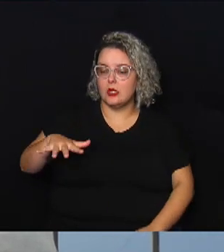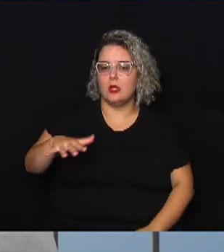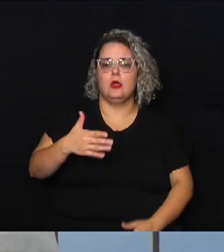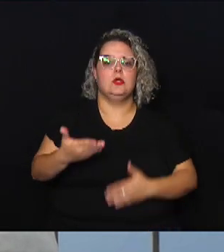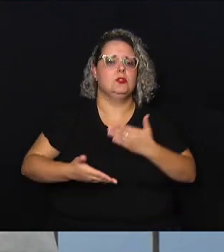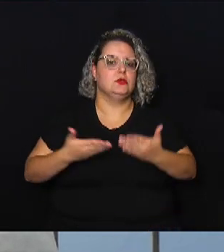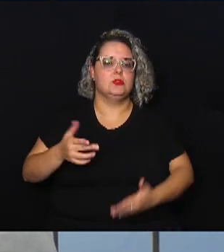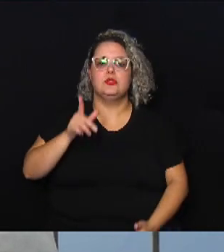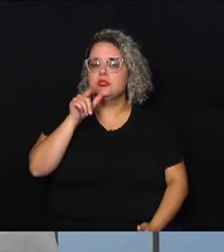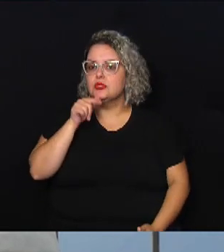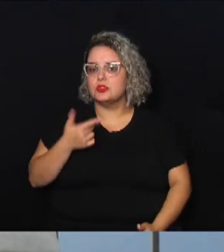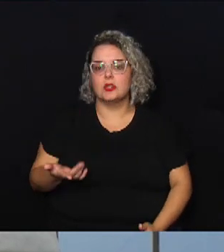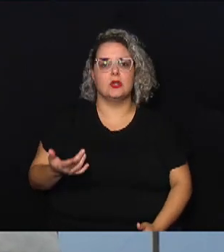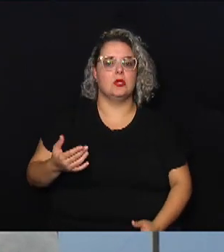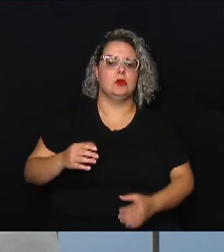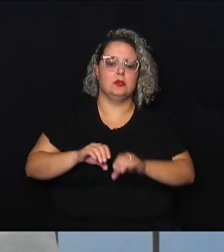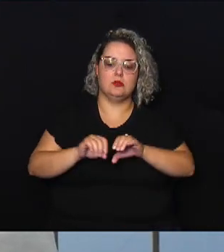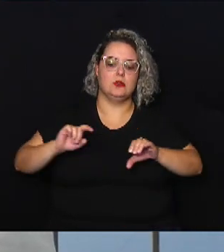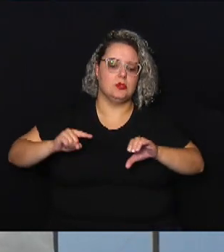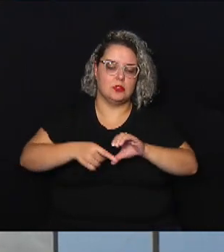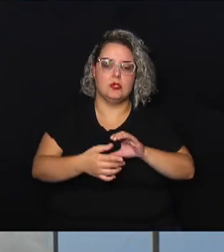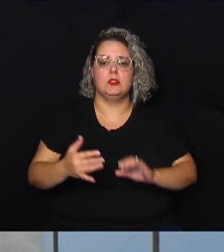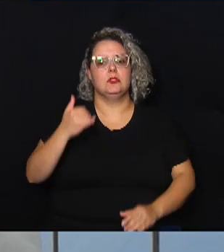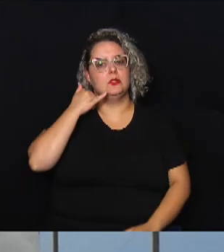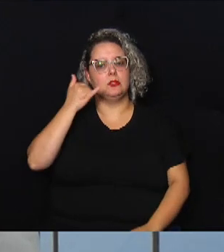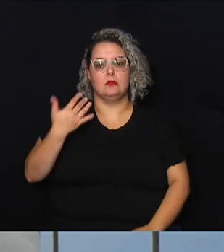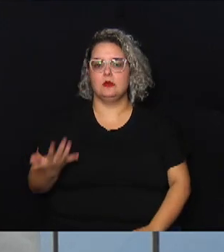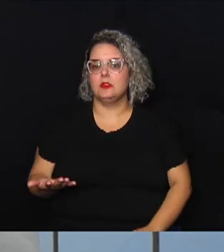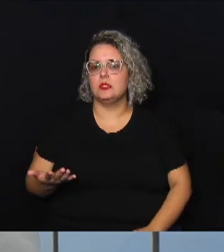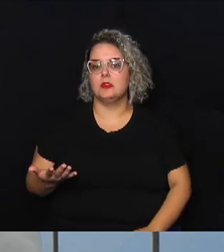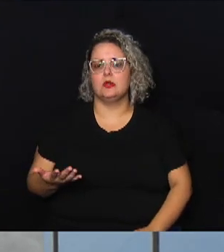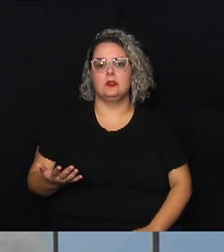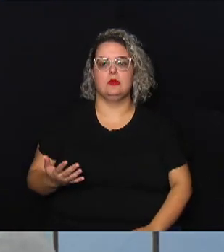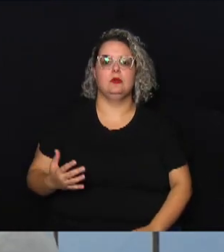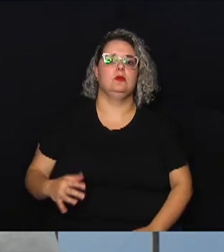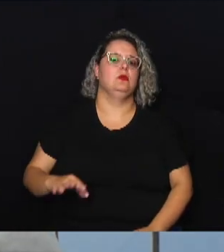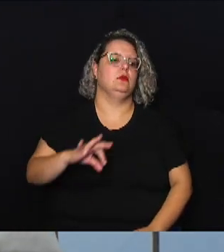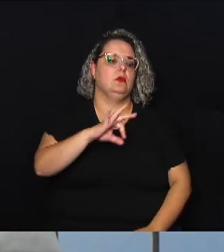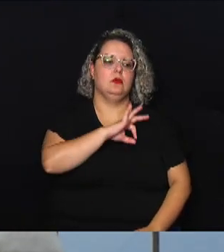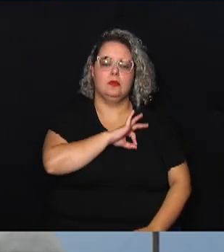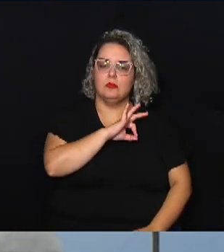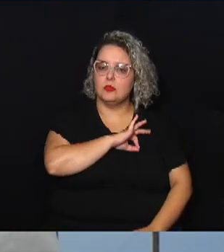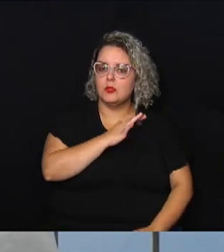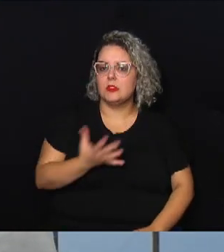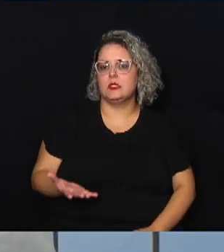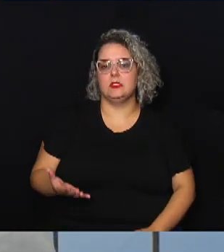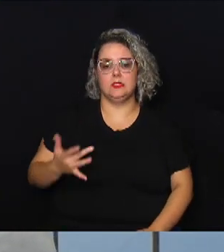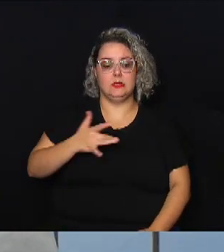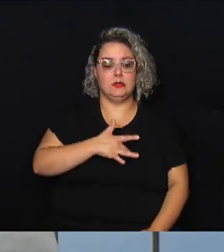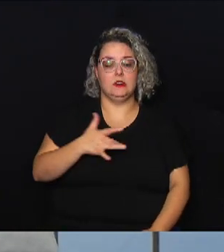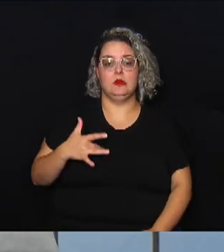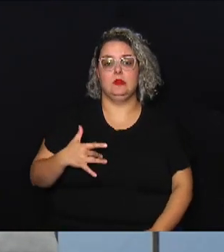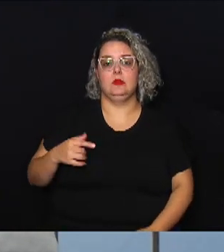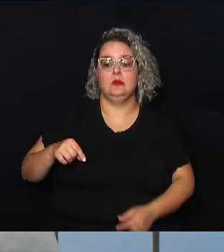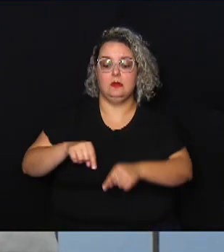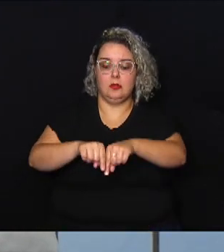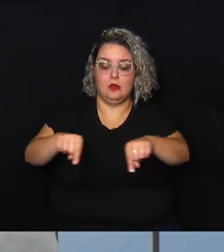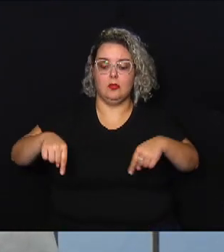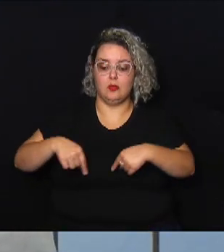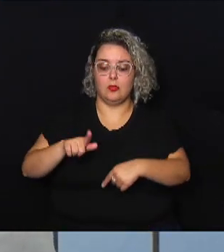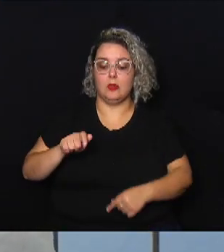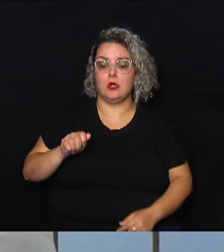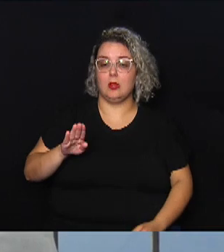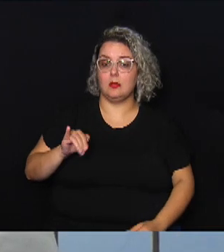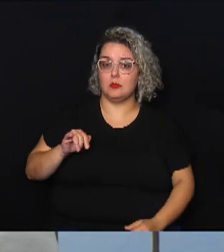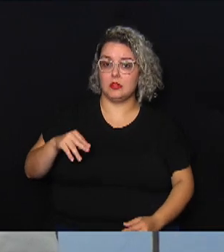de água de esgoto telefonia forças armadas saúde então é feito um gabinete ali a